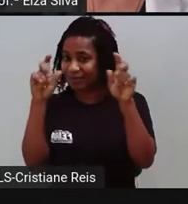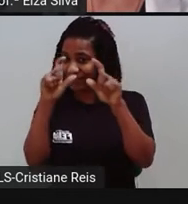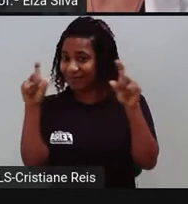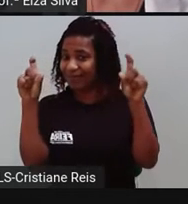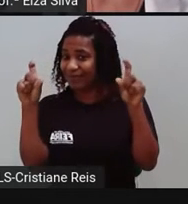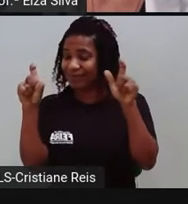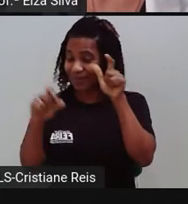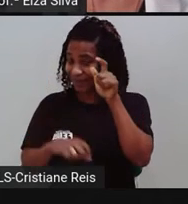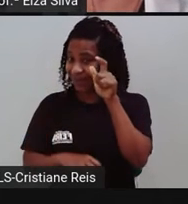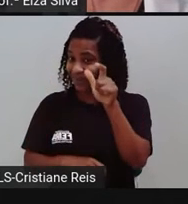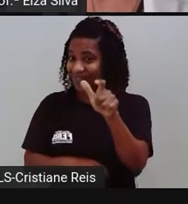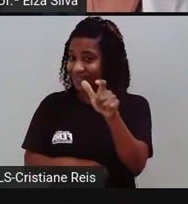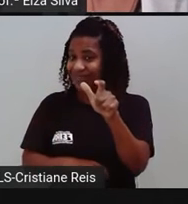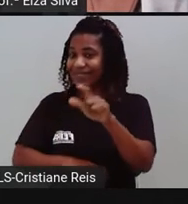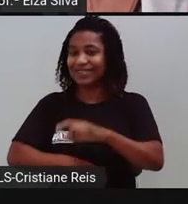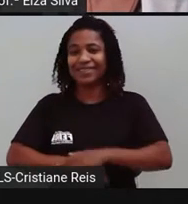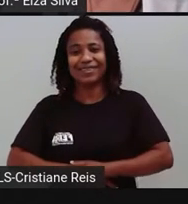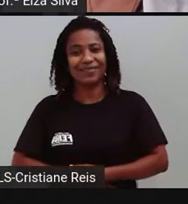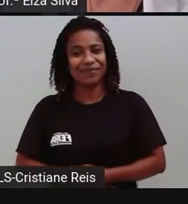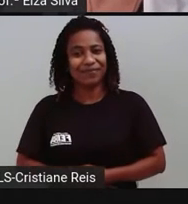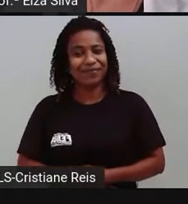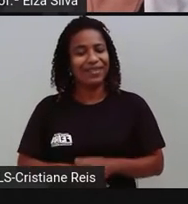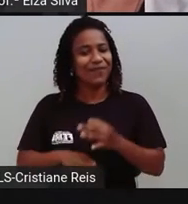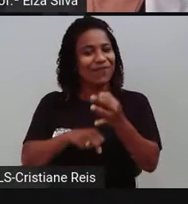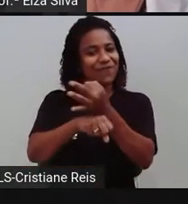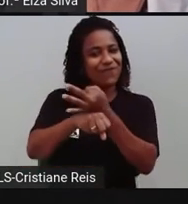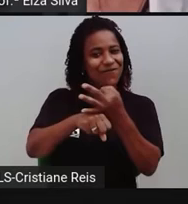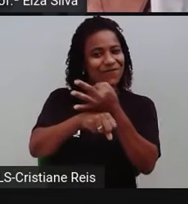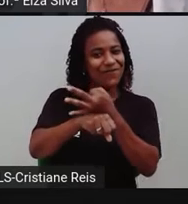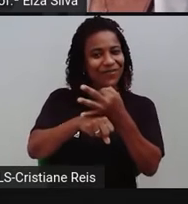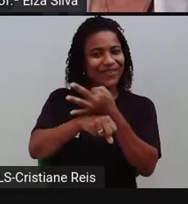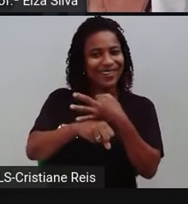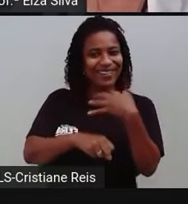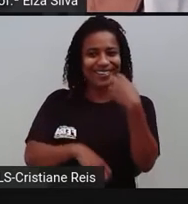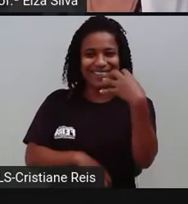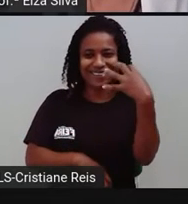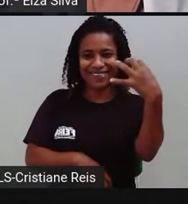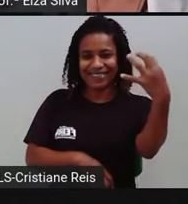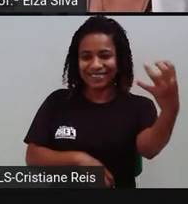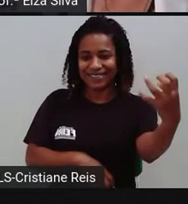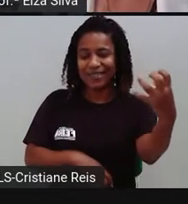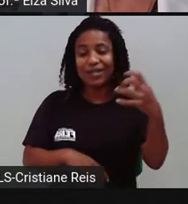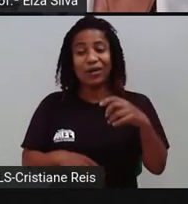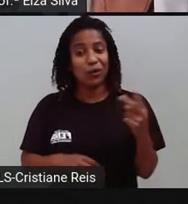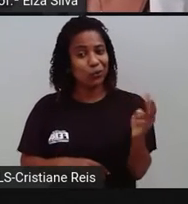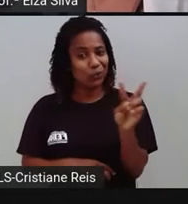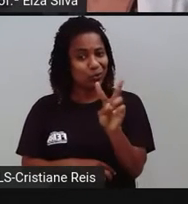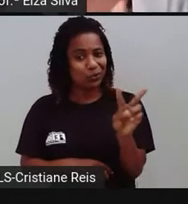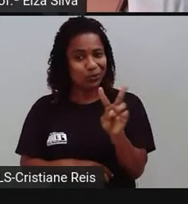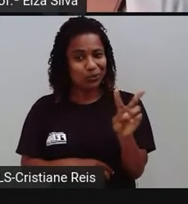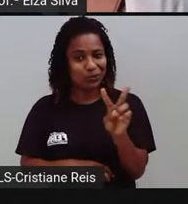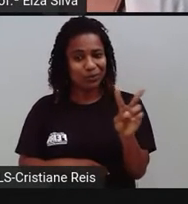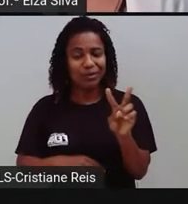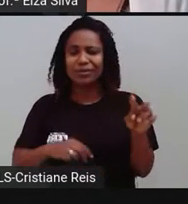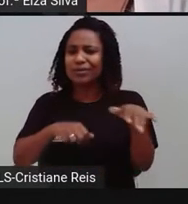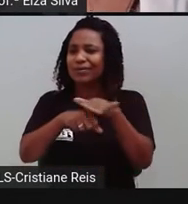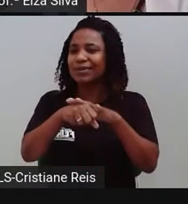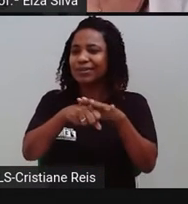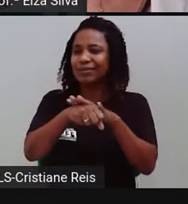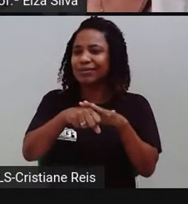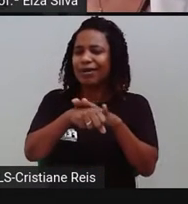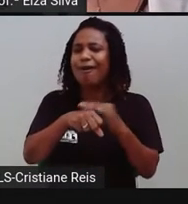interessa, que são as férias. Então, eles estão conversando justamente sobre o que é que eles